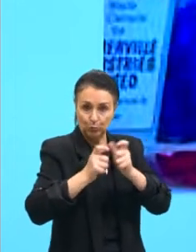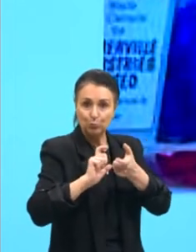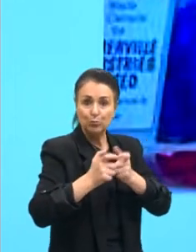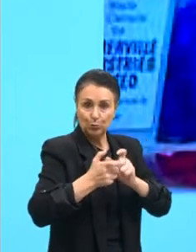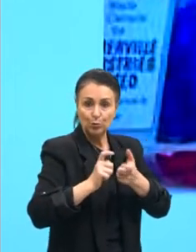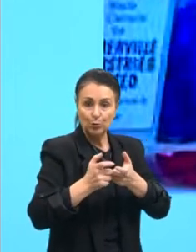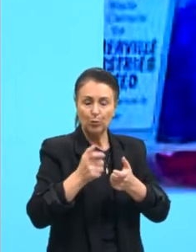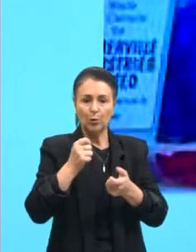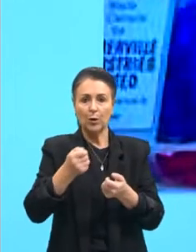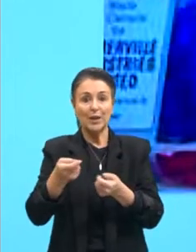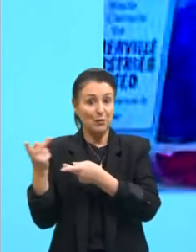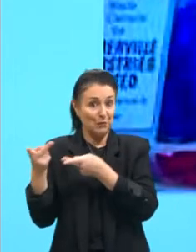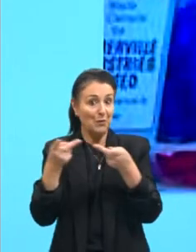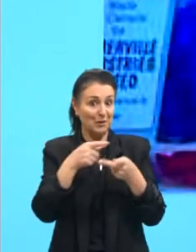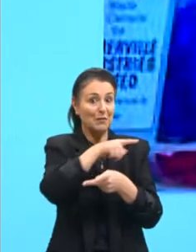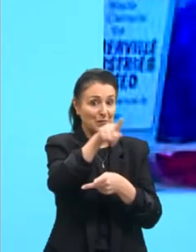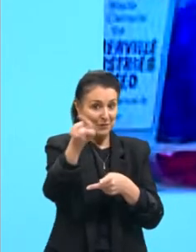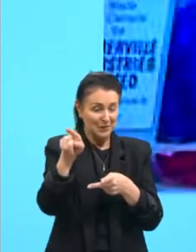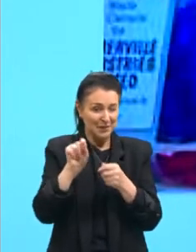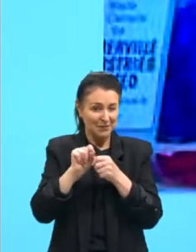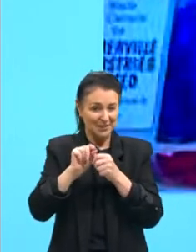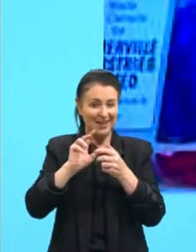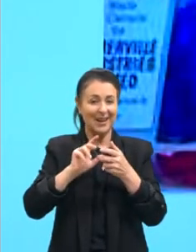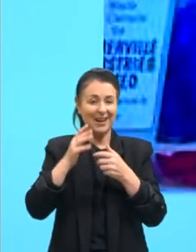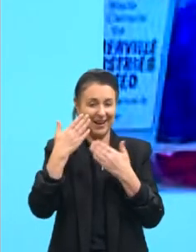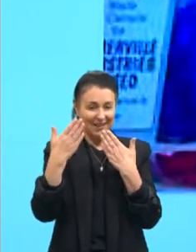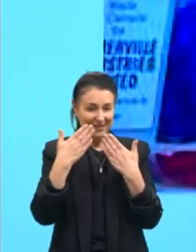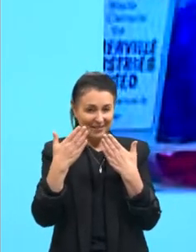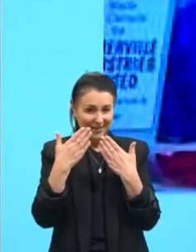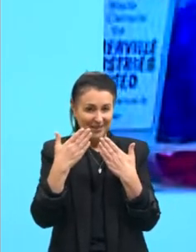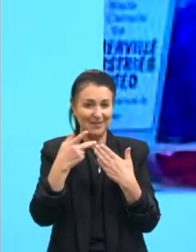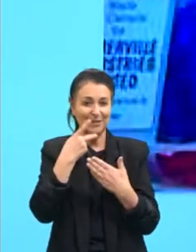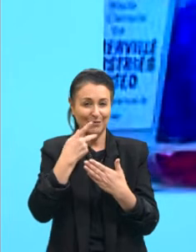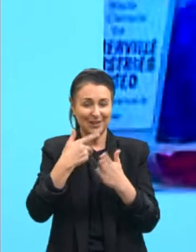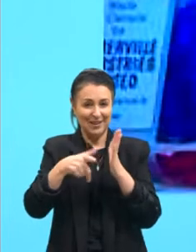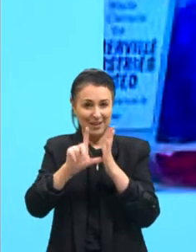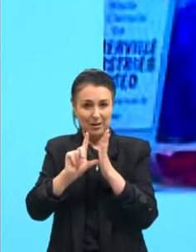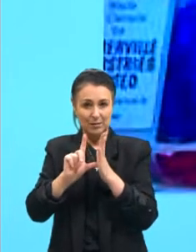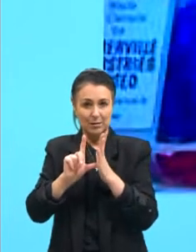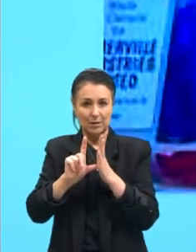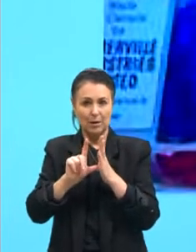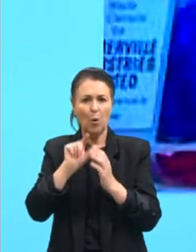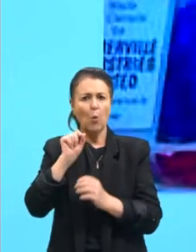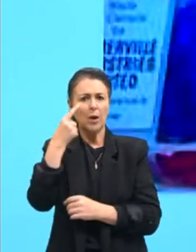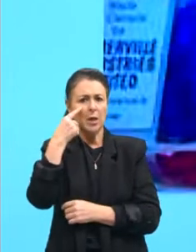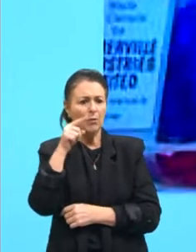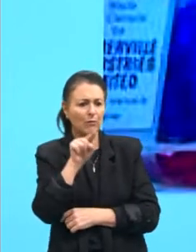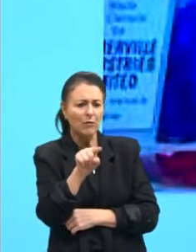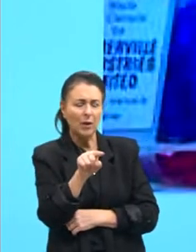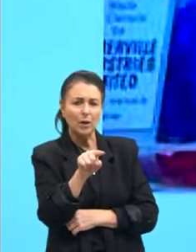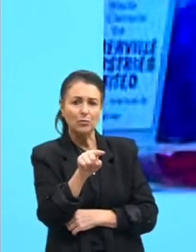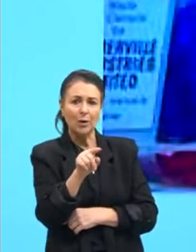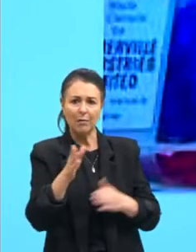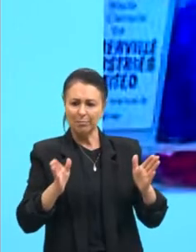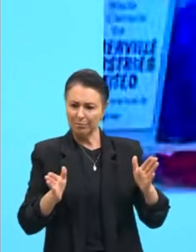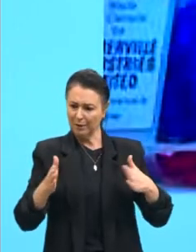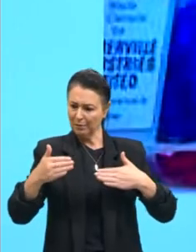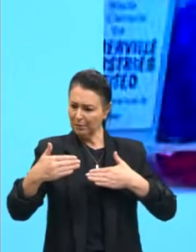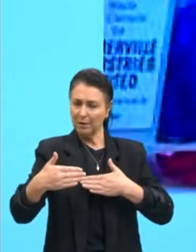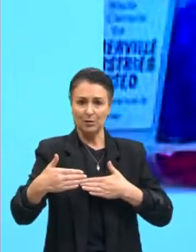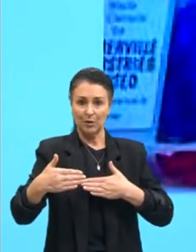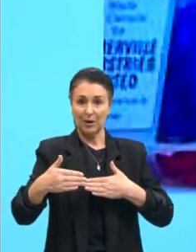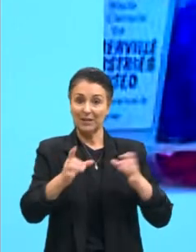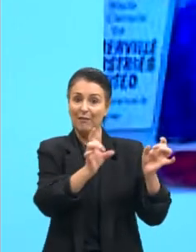essa análise que falei agora anteriormente. Então, o que eu enxergo aqui nessa caixa, nessa venda de produto?